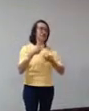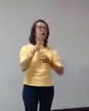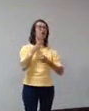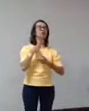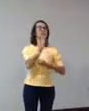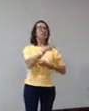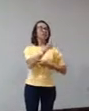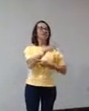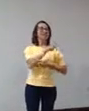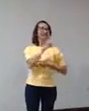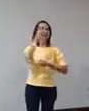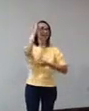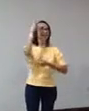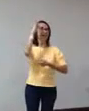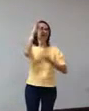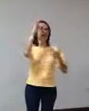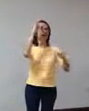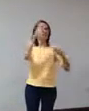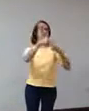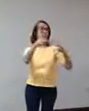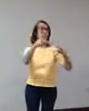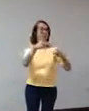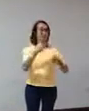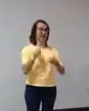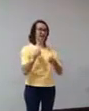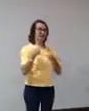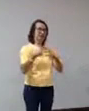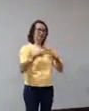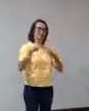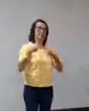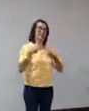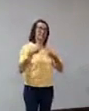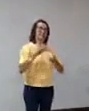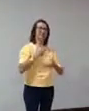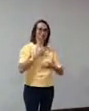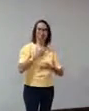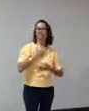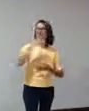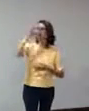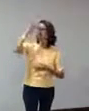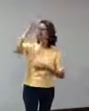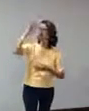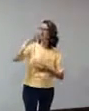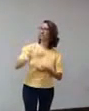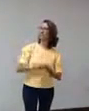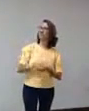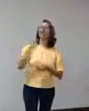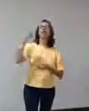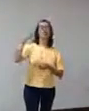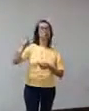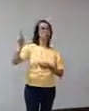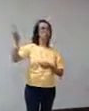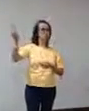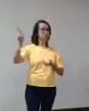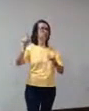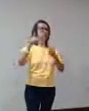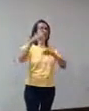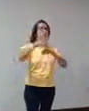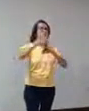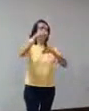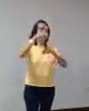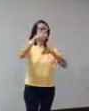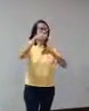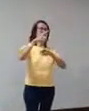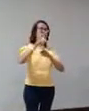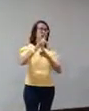meu amigo também, o Achute, um grande fotógrafo, ele também fez, ele fez doutorado em Paris. E aí,